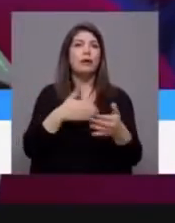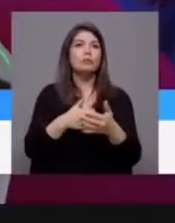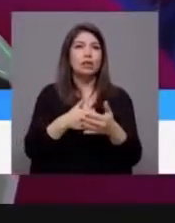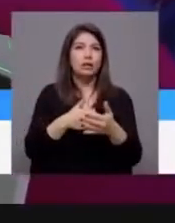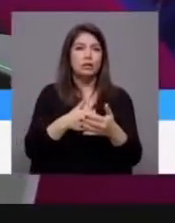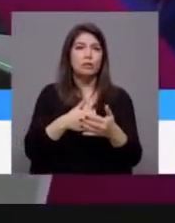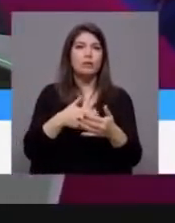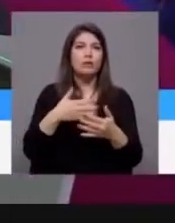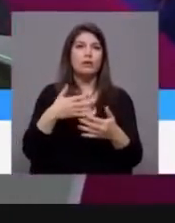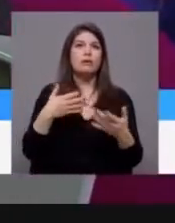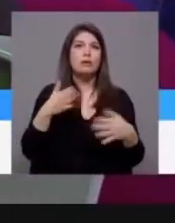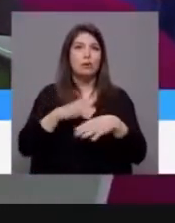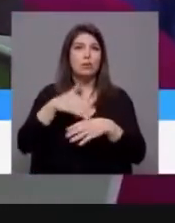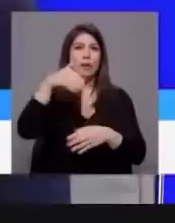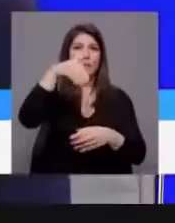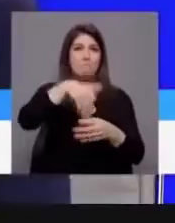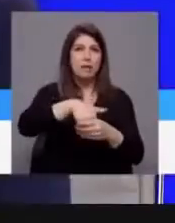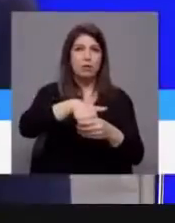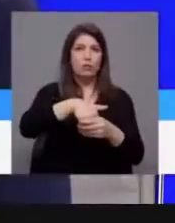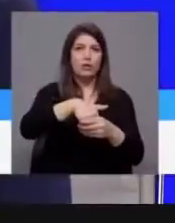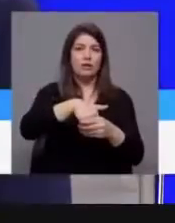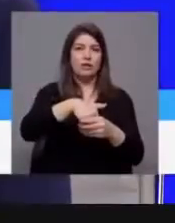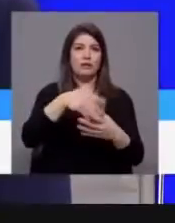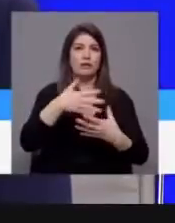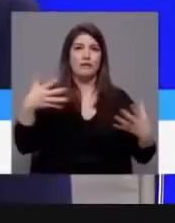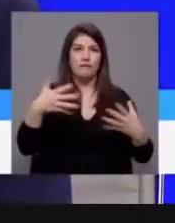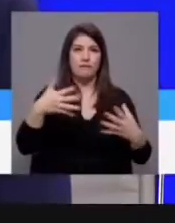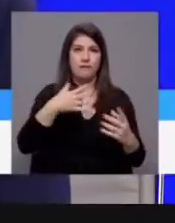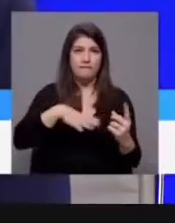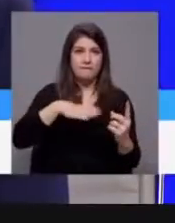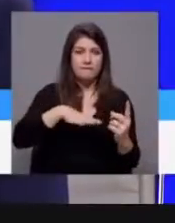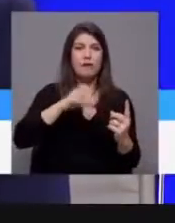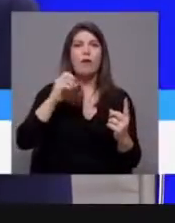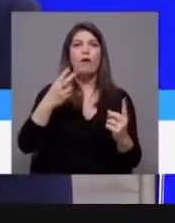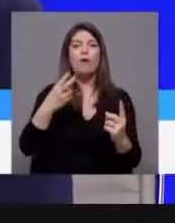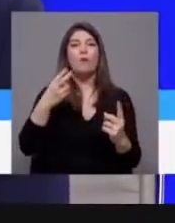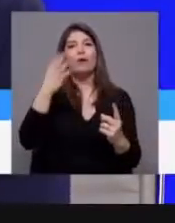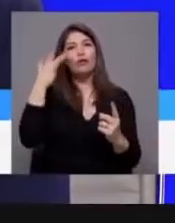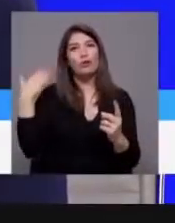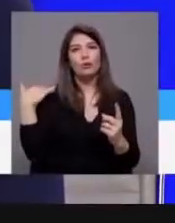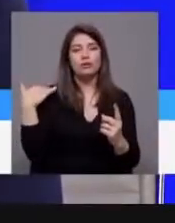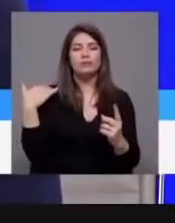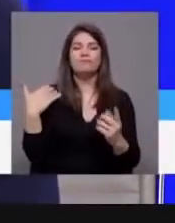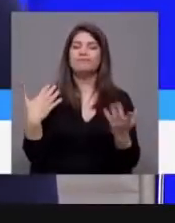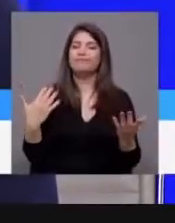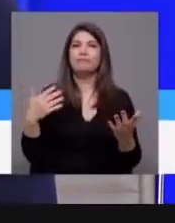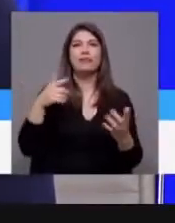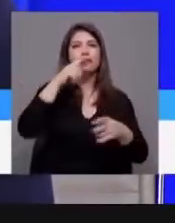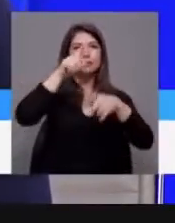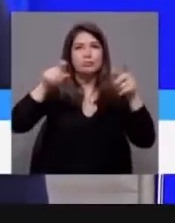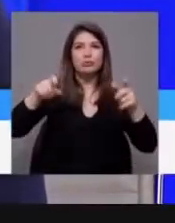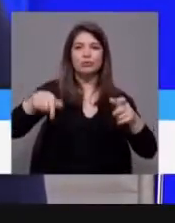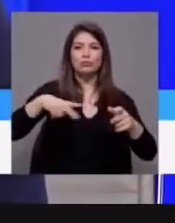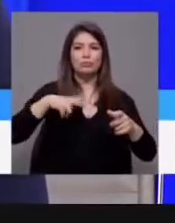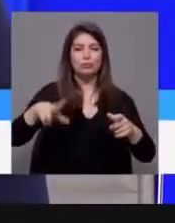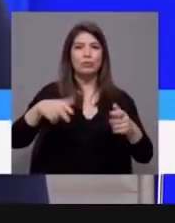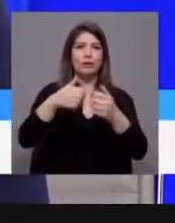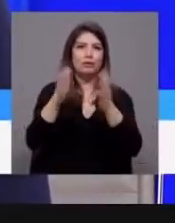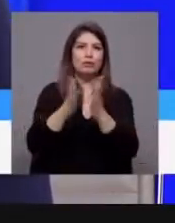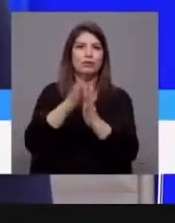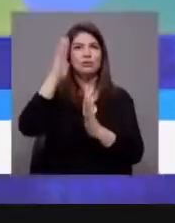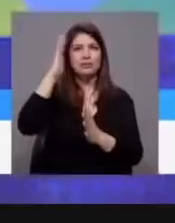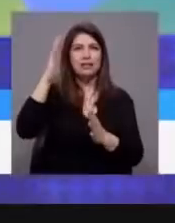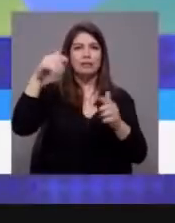obstáculo? Tem sido obstáculo este desejo de maioria absoluta, mas neste momento eu acho que toda a gente no país sabe que não teremos maioria